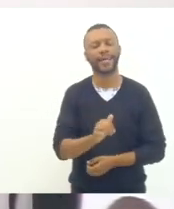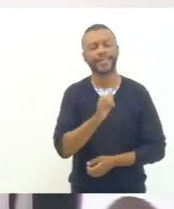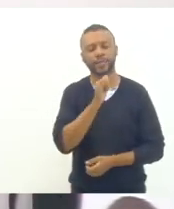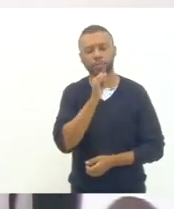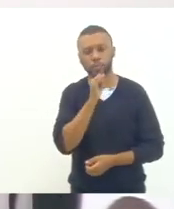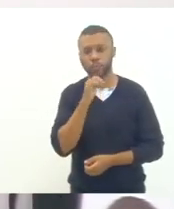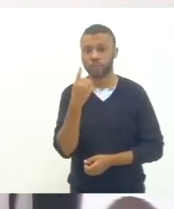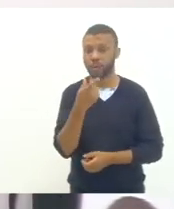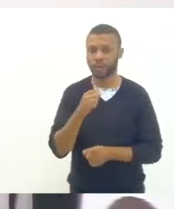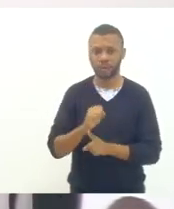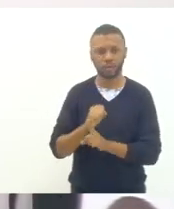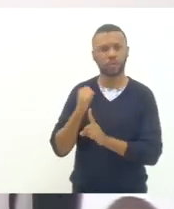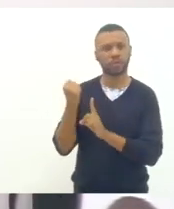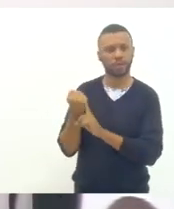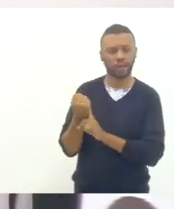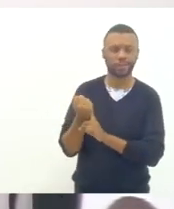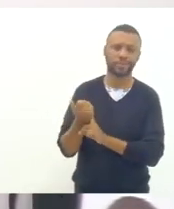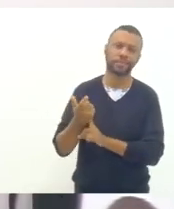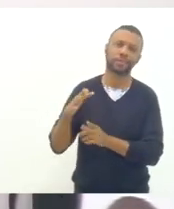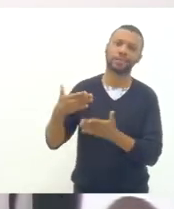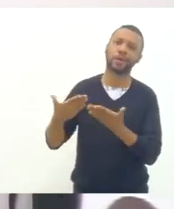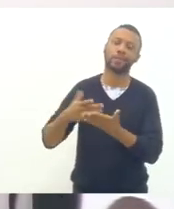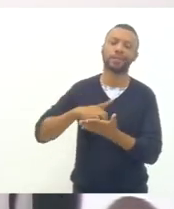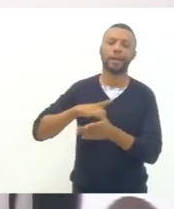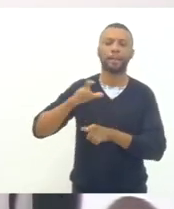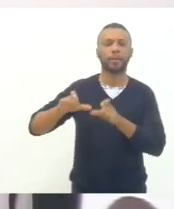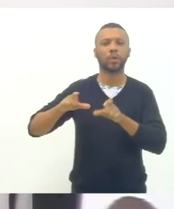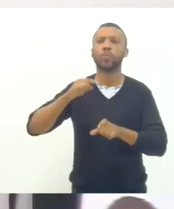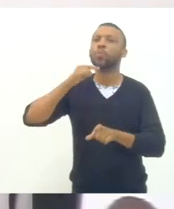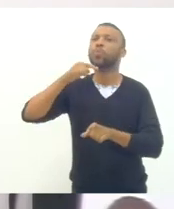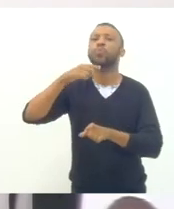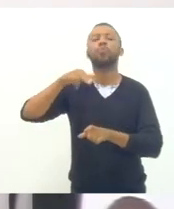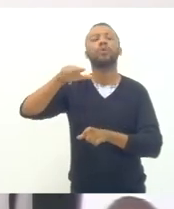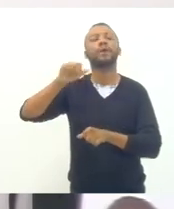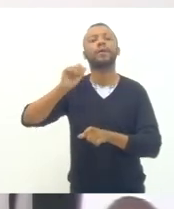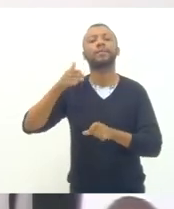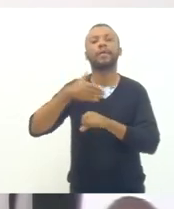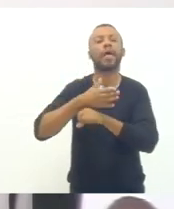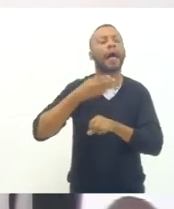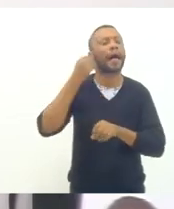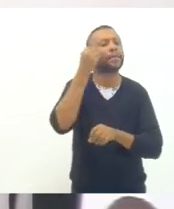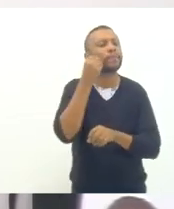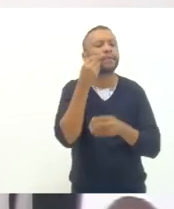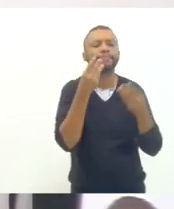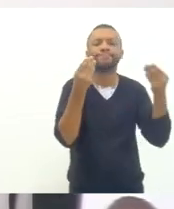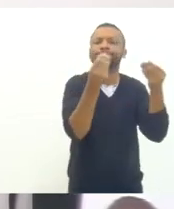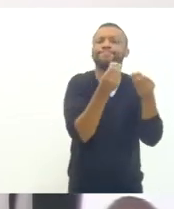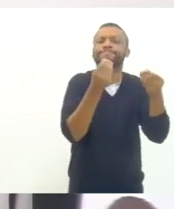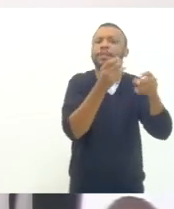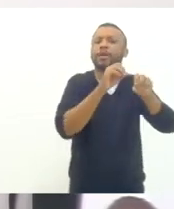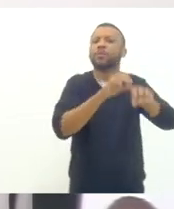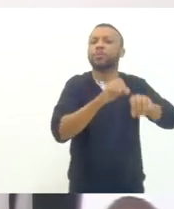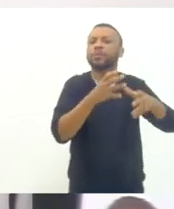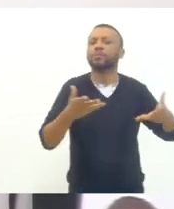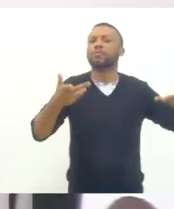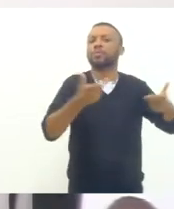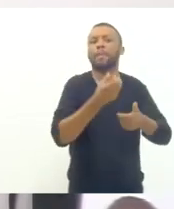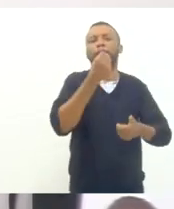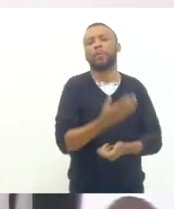na nossa sociedade ainda tem gente que nunca conseguiu saborear uma educação escolar boa e de qualidade